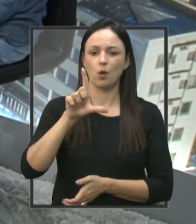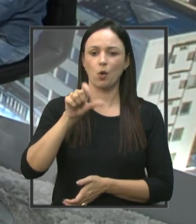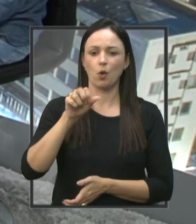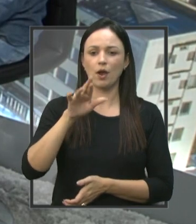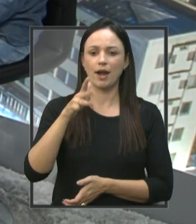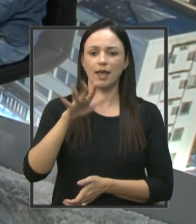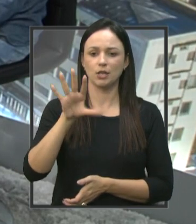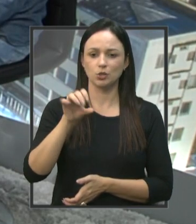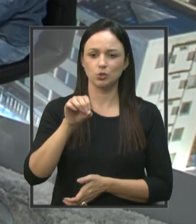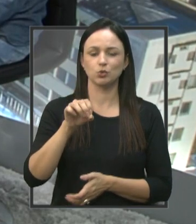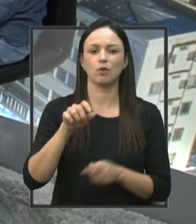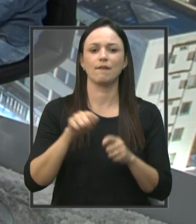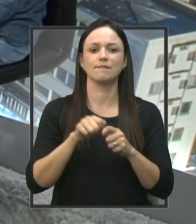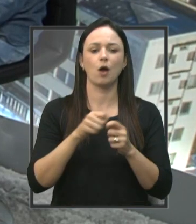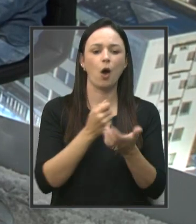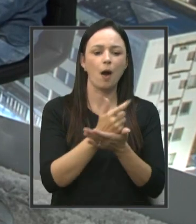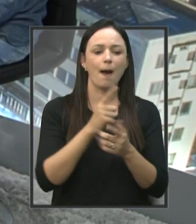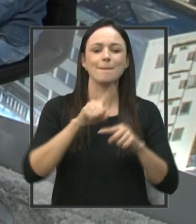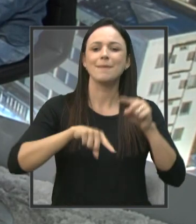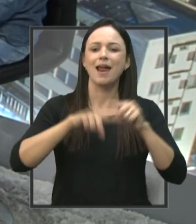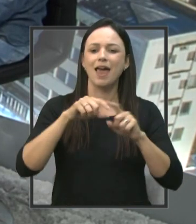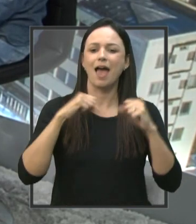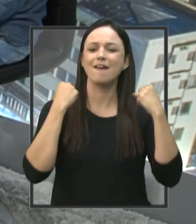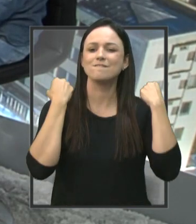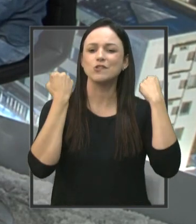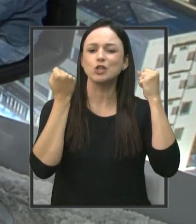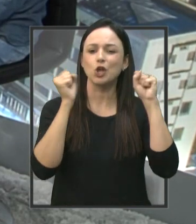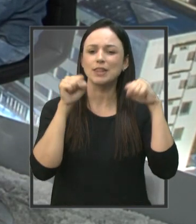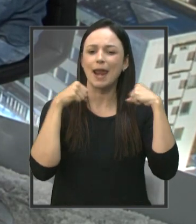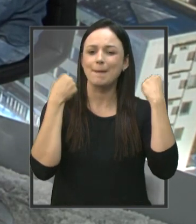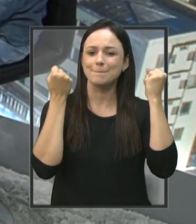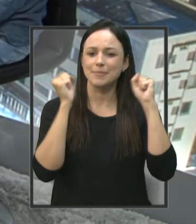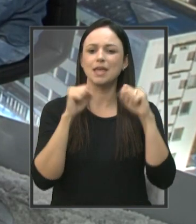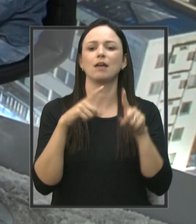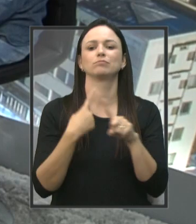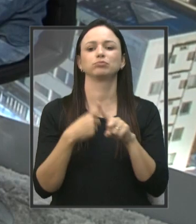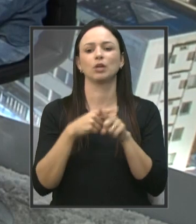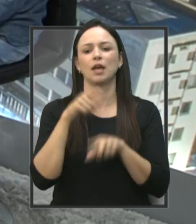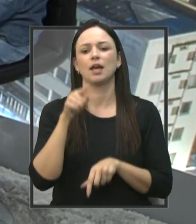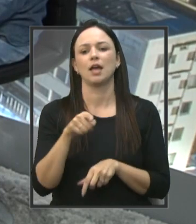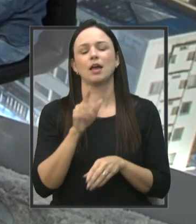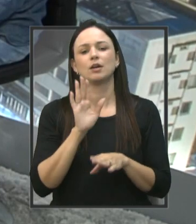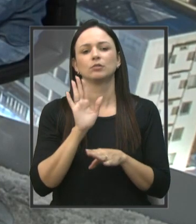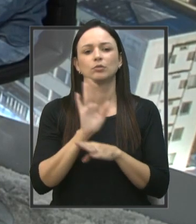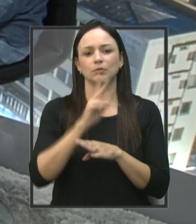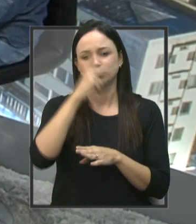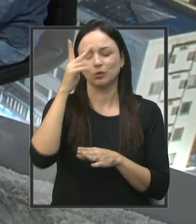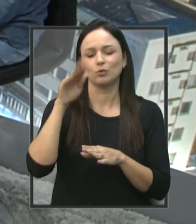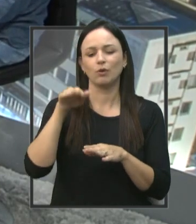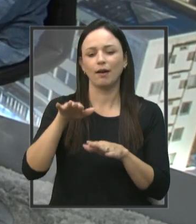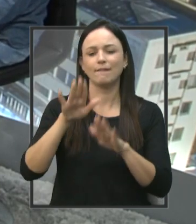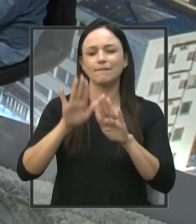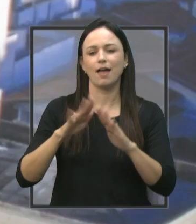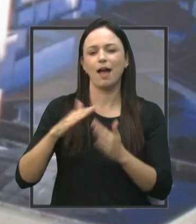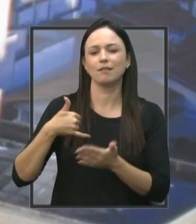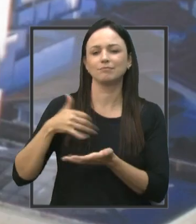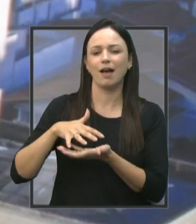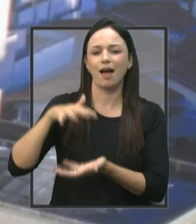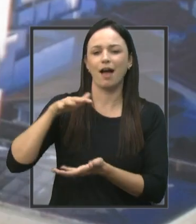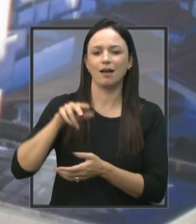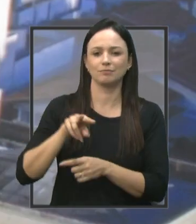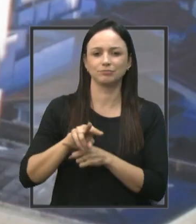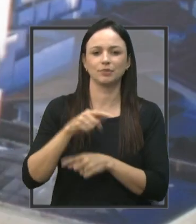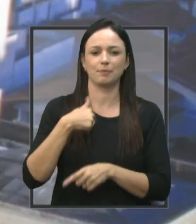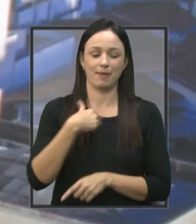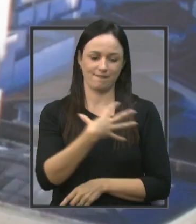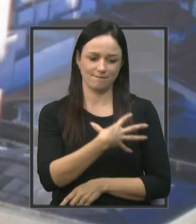fisioterapia, que é importantíssimo também, até por conta da idade dessas pessoas que estão no abrigo, né, vereador? Exatamente, Ângelo. Eu tenho uma filha